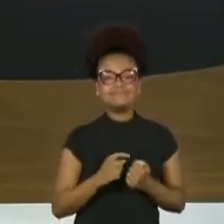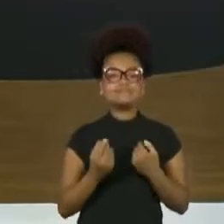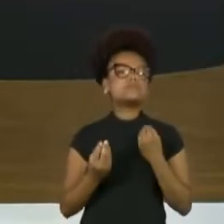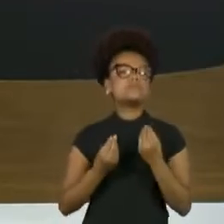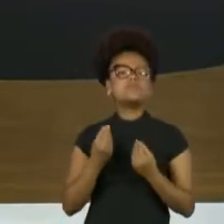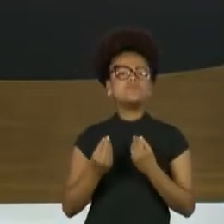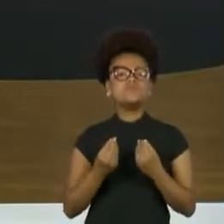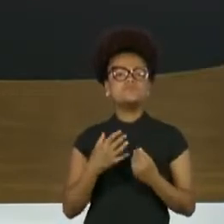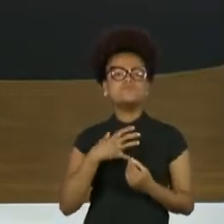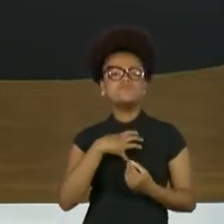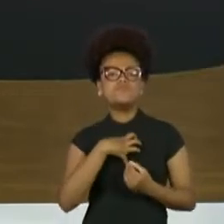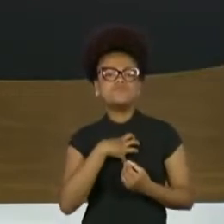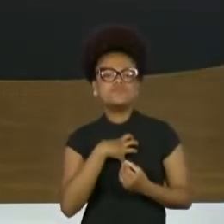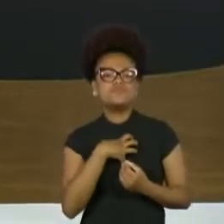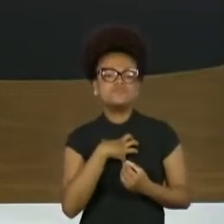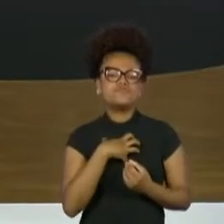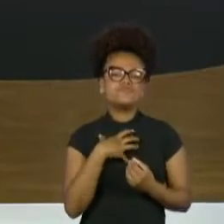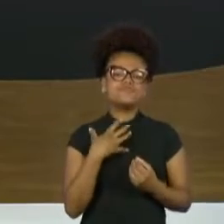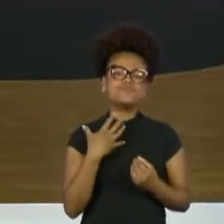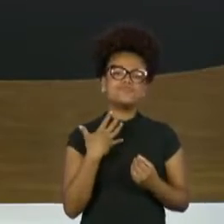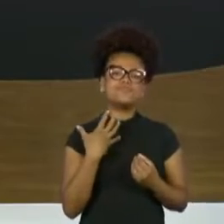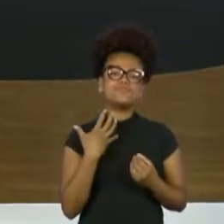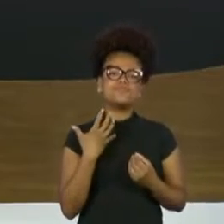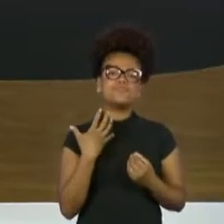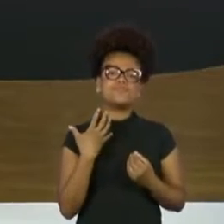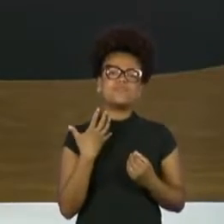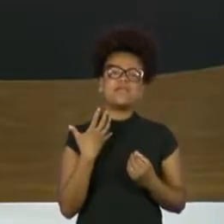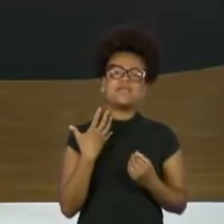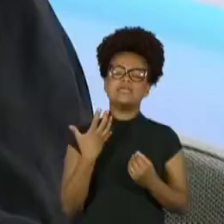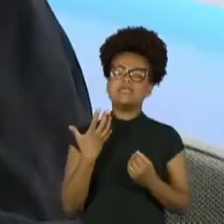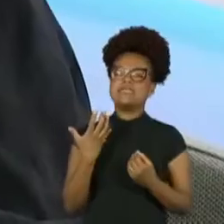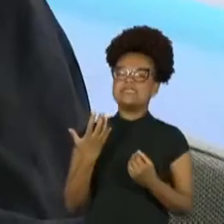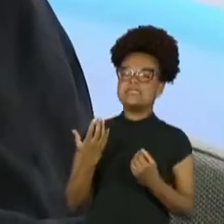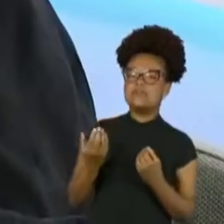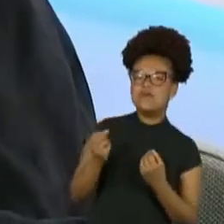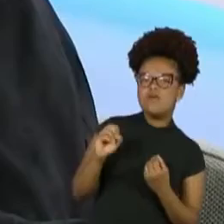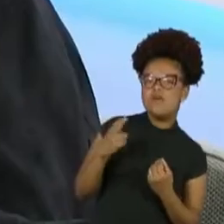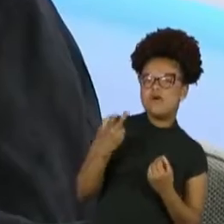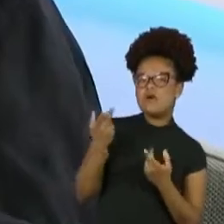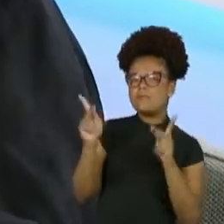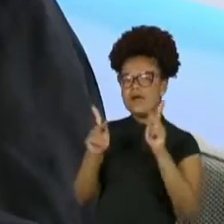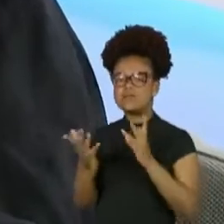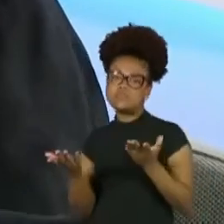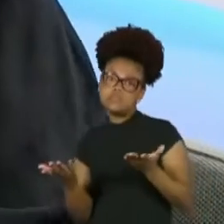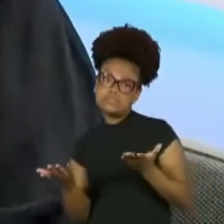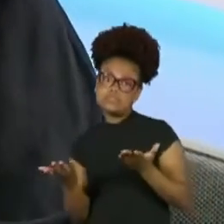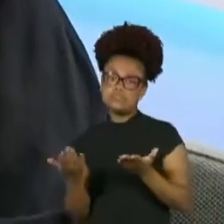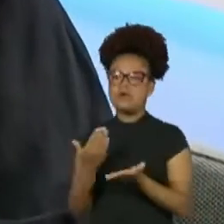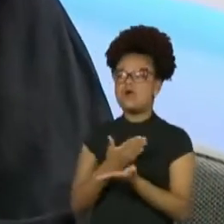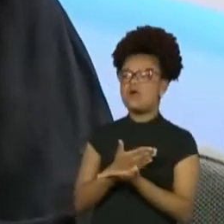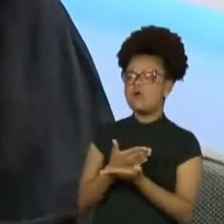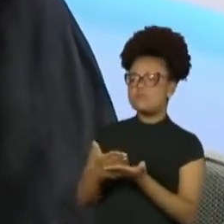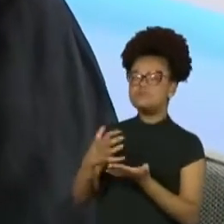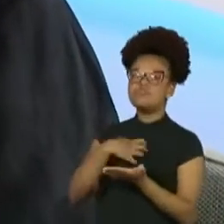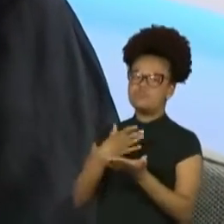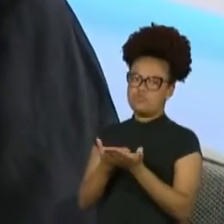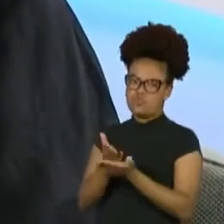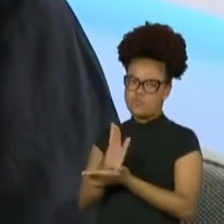graça? Você mostra que isso é uma coisa... No começo me incomodava, agora entreguei a Deus.